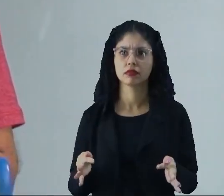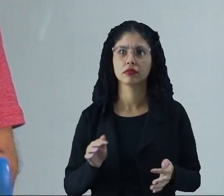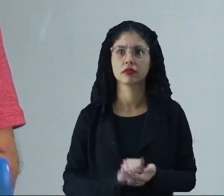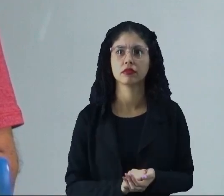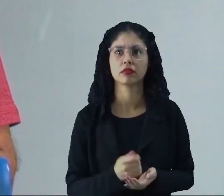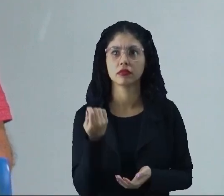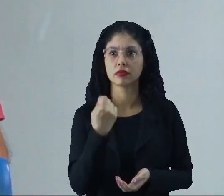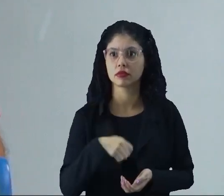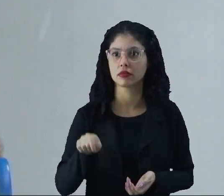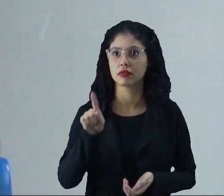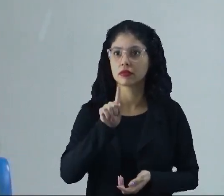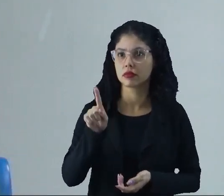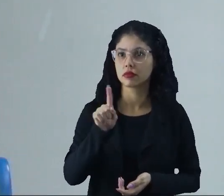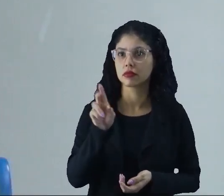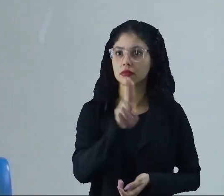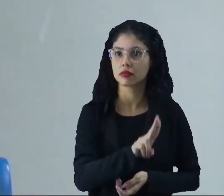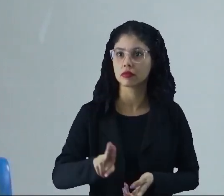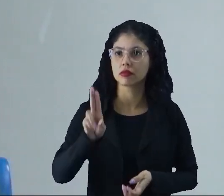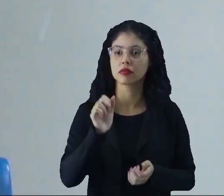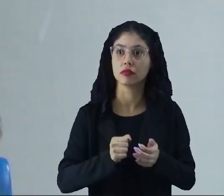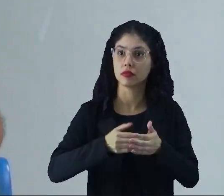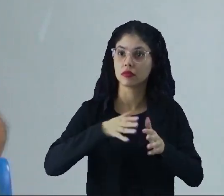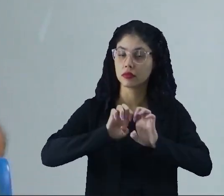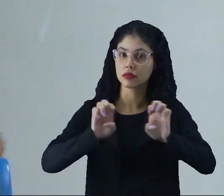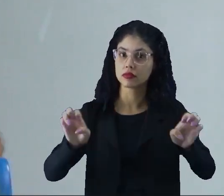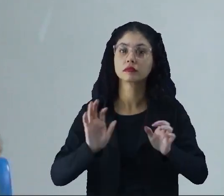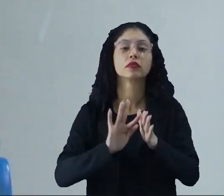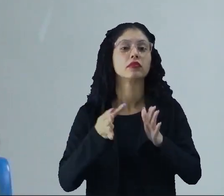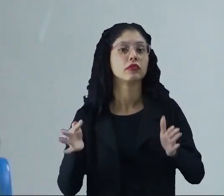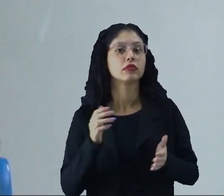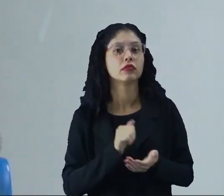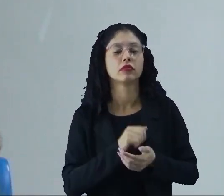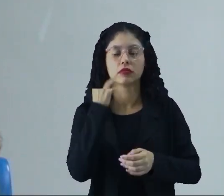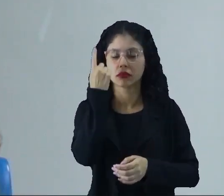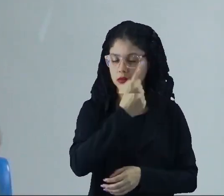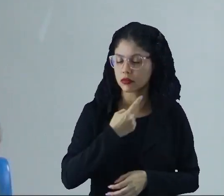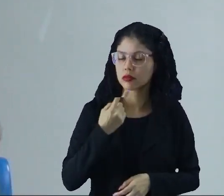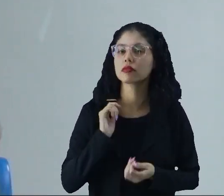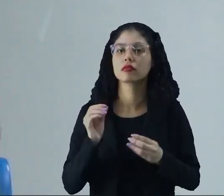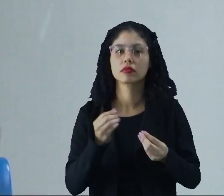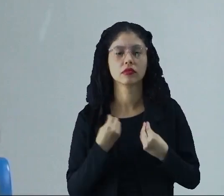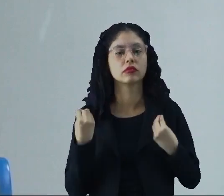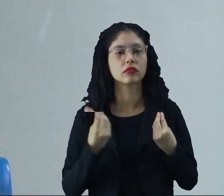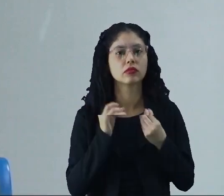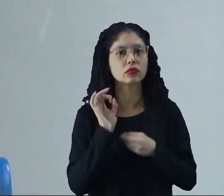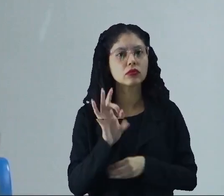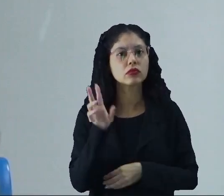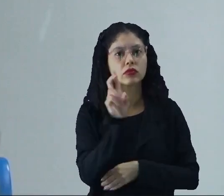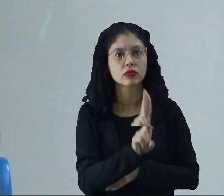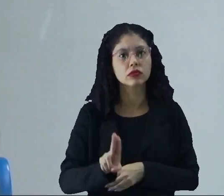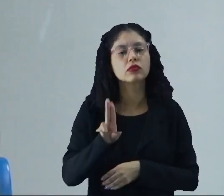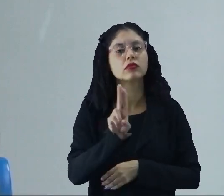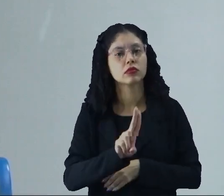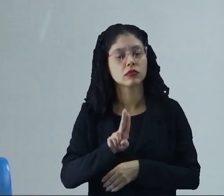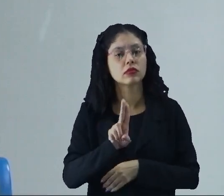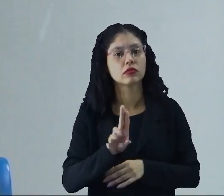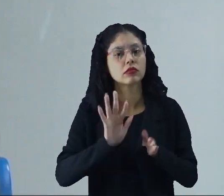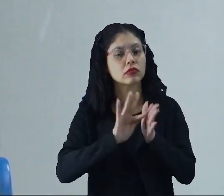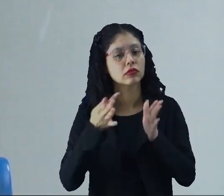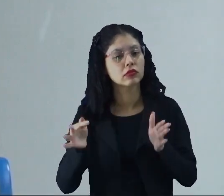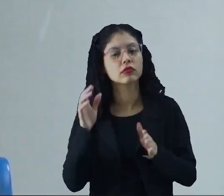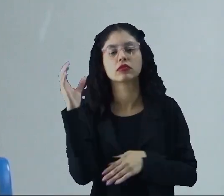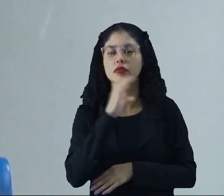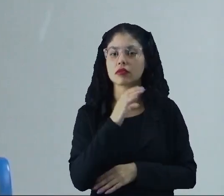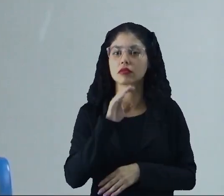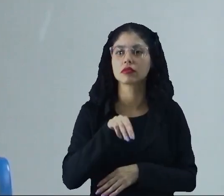né não precisou utilizar aqui muitas equações nem a função horária nós utilizamos apenas a a fórmula